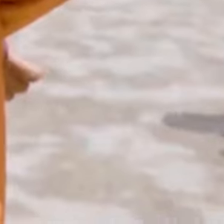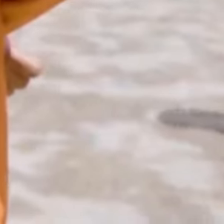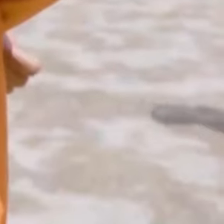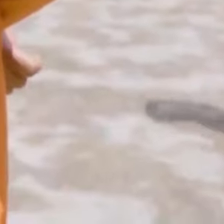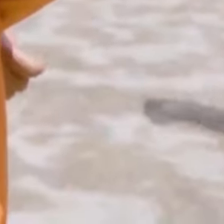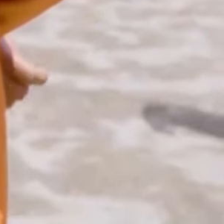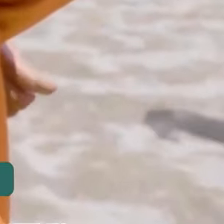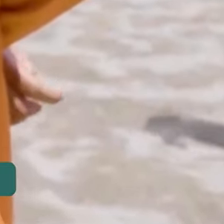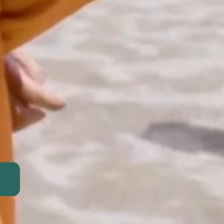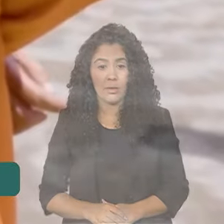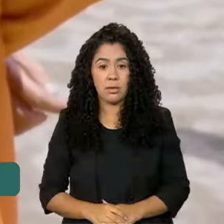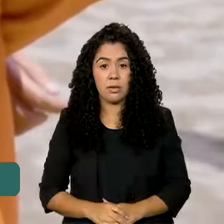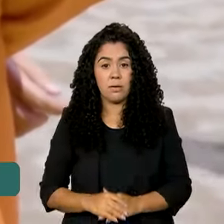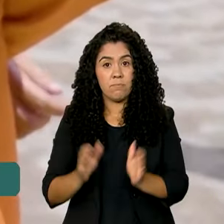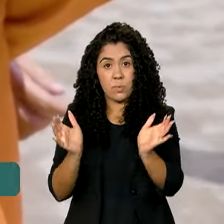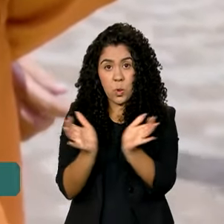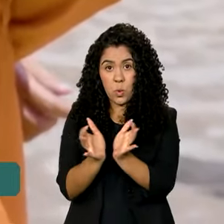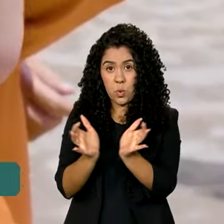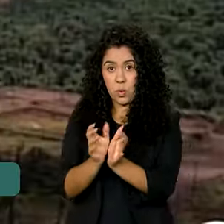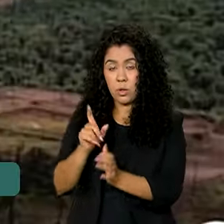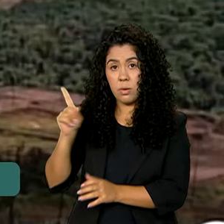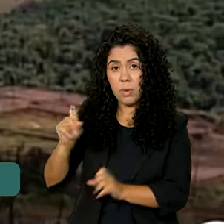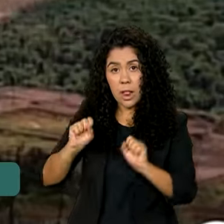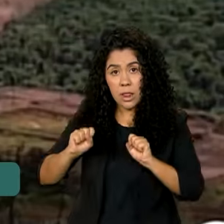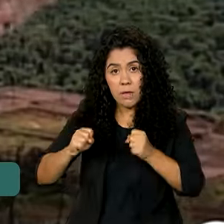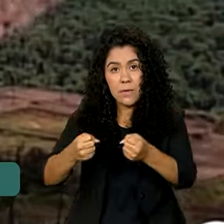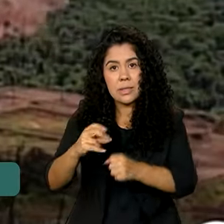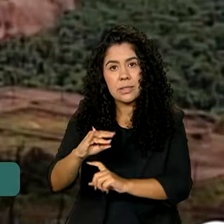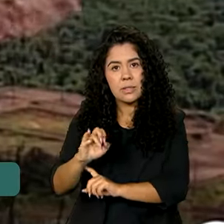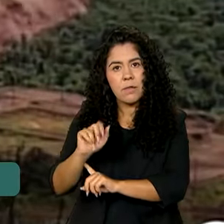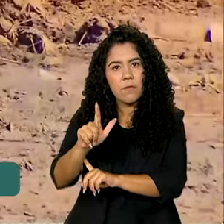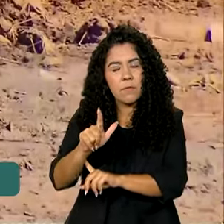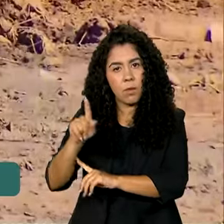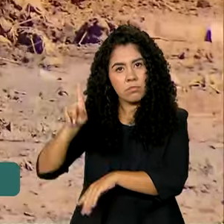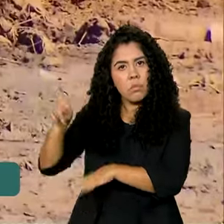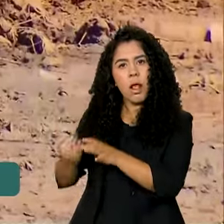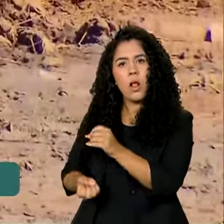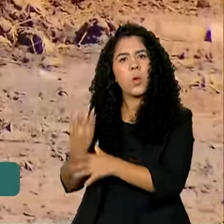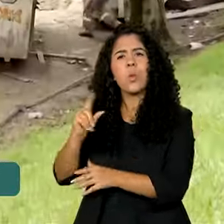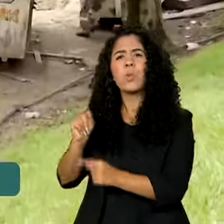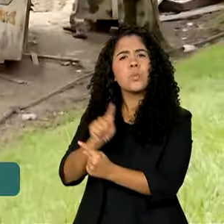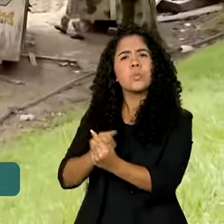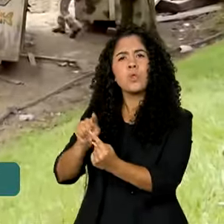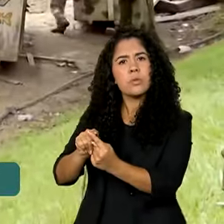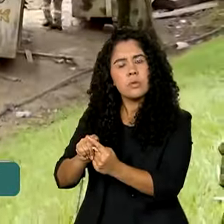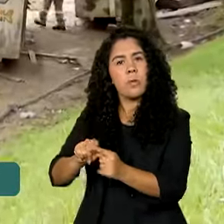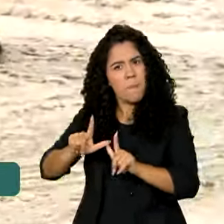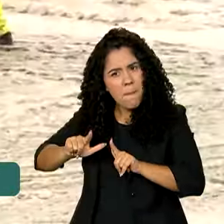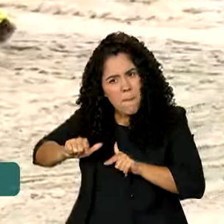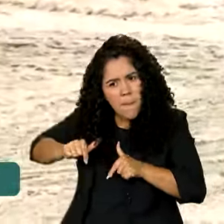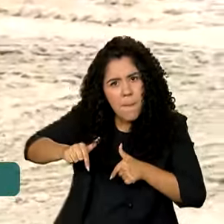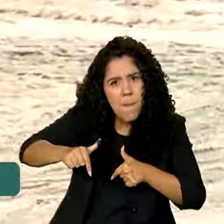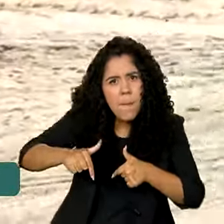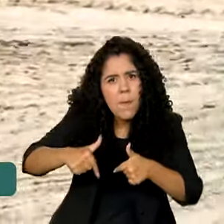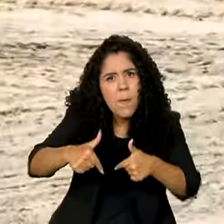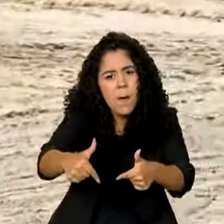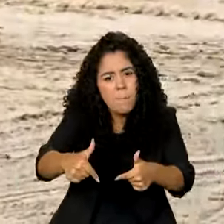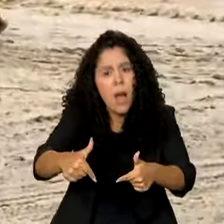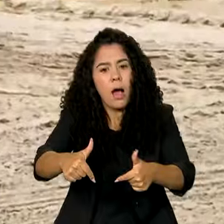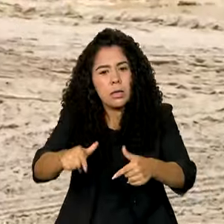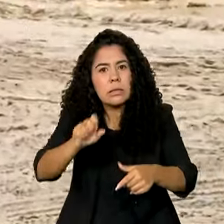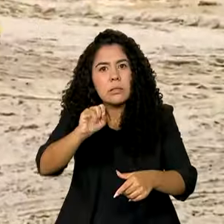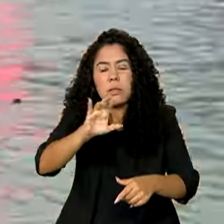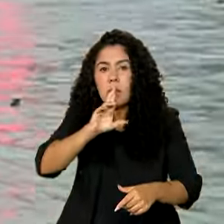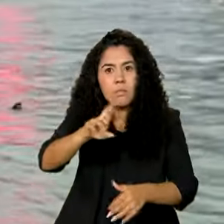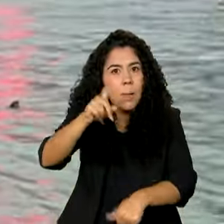A defesa civil foi criada para reduzir riscos de desastres e ajudar na resposta imediata quando ocorre alguma